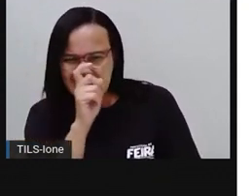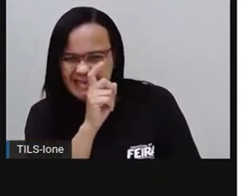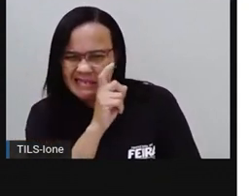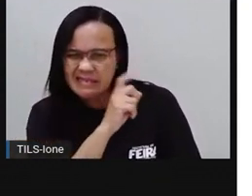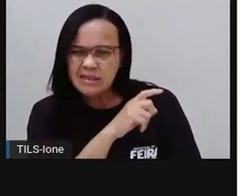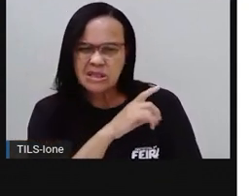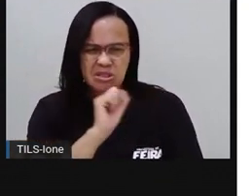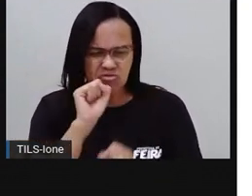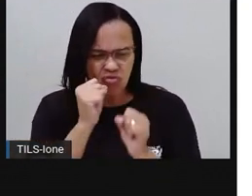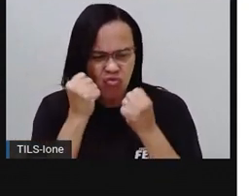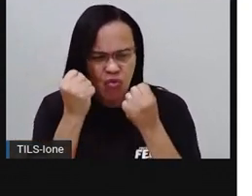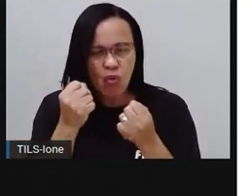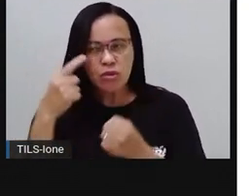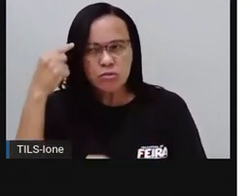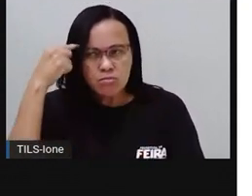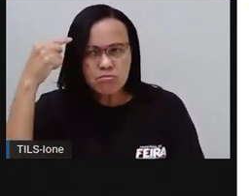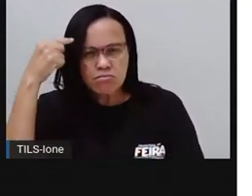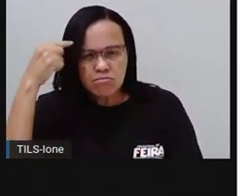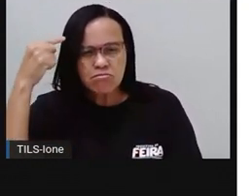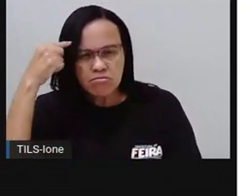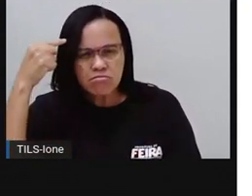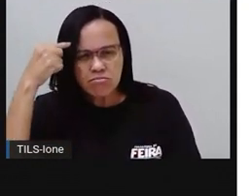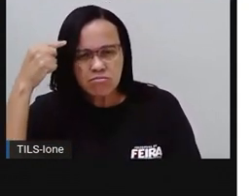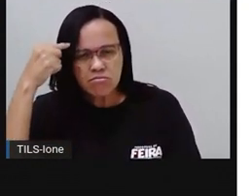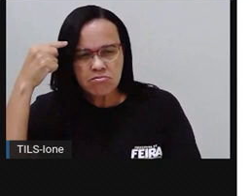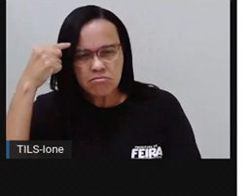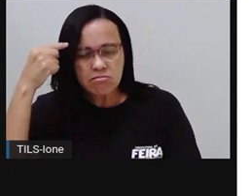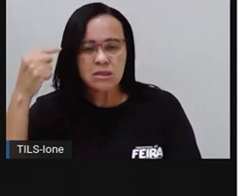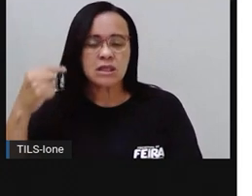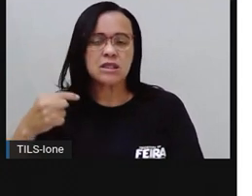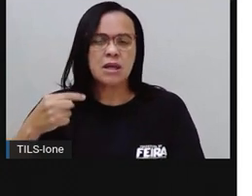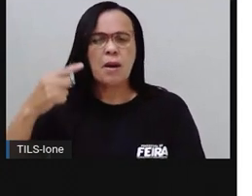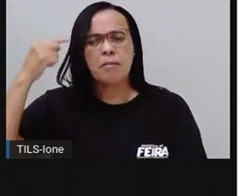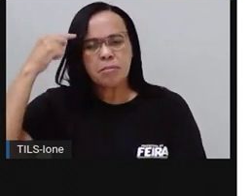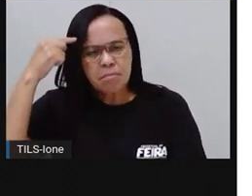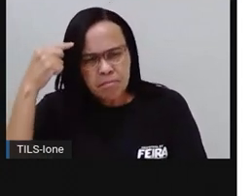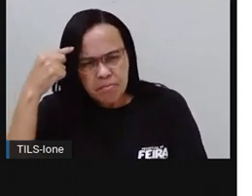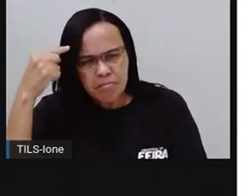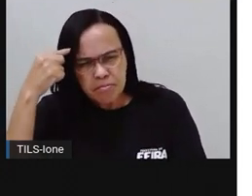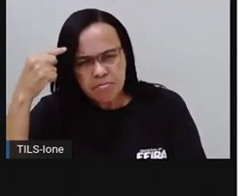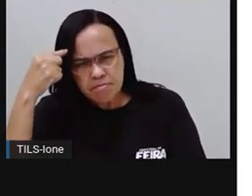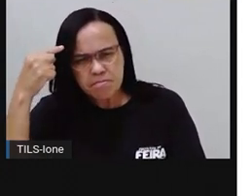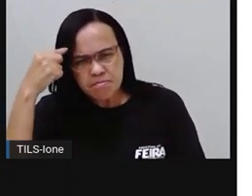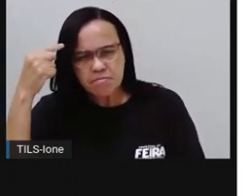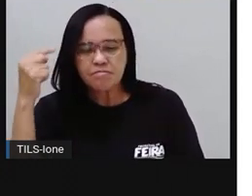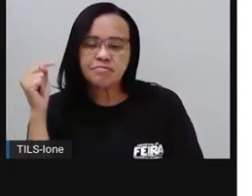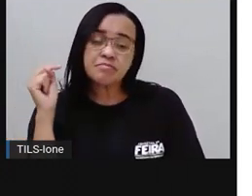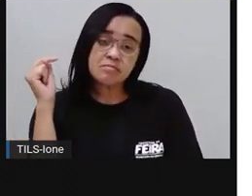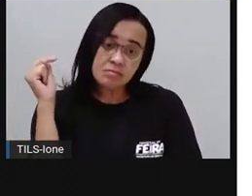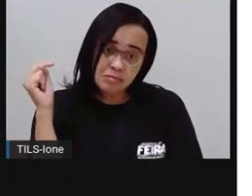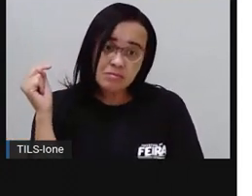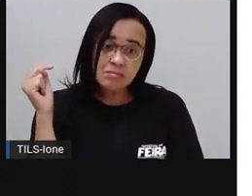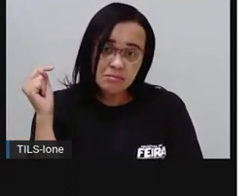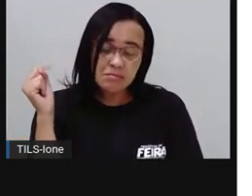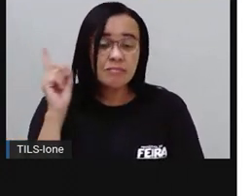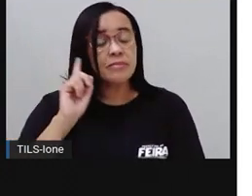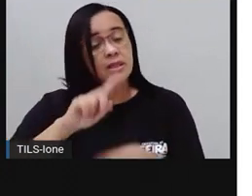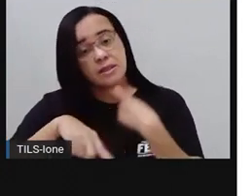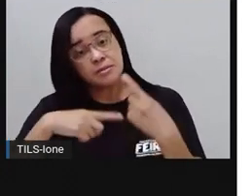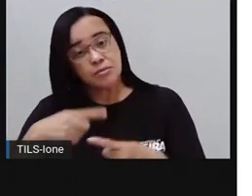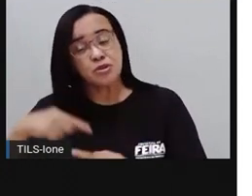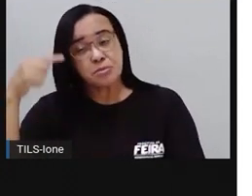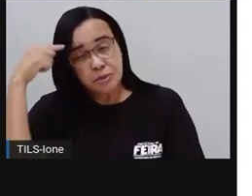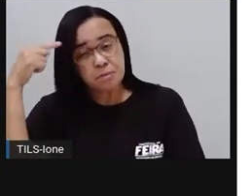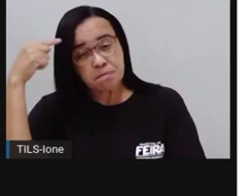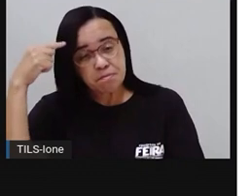esforço de pensar. Pensa, pensa, pensa. Depois de